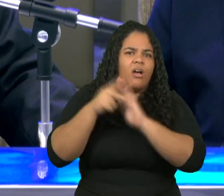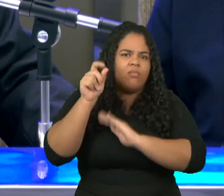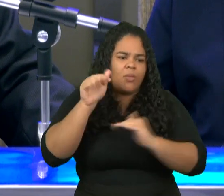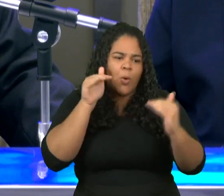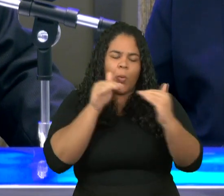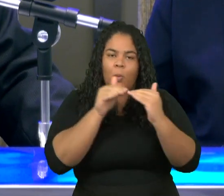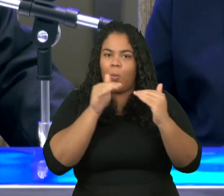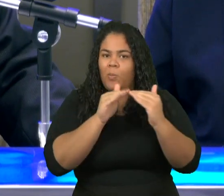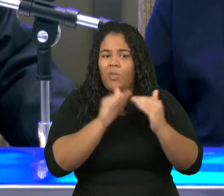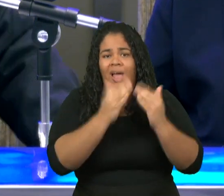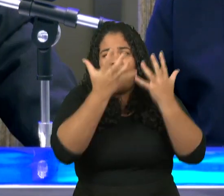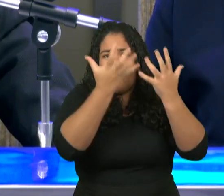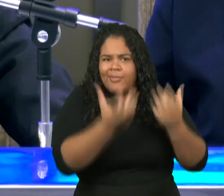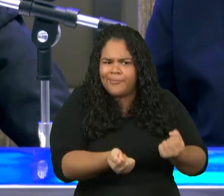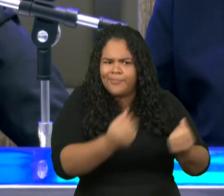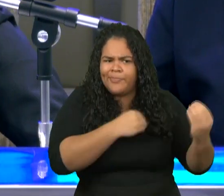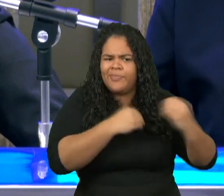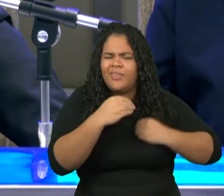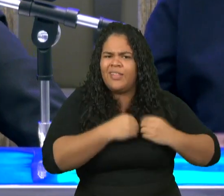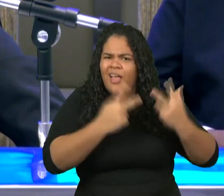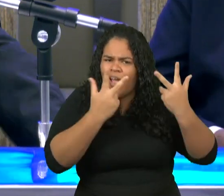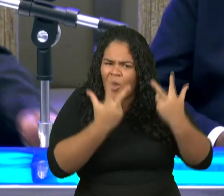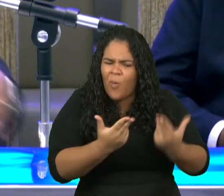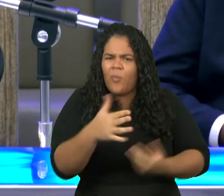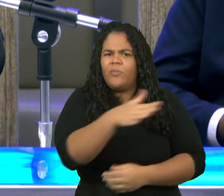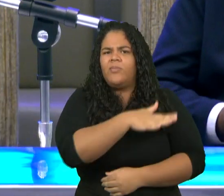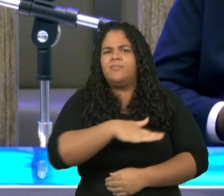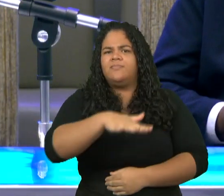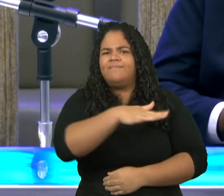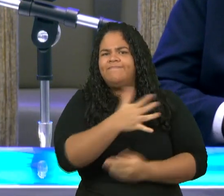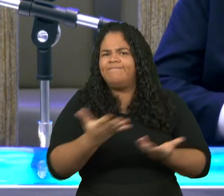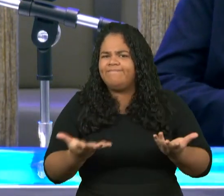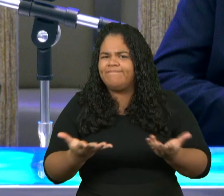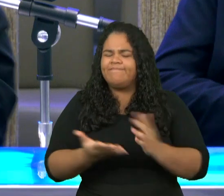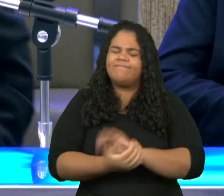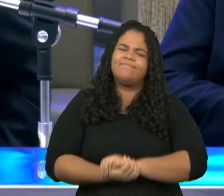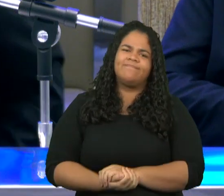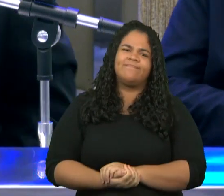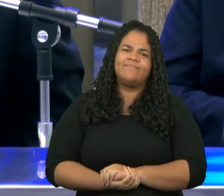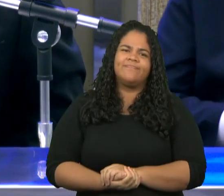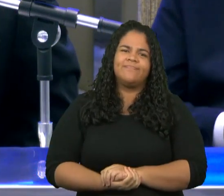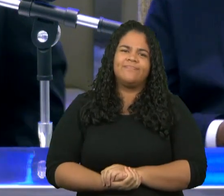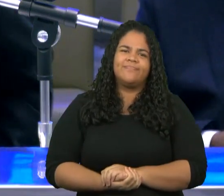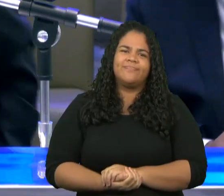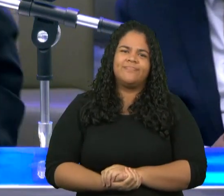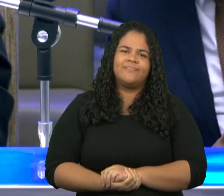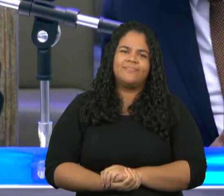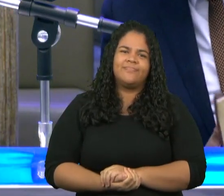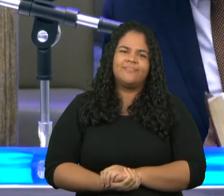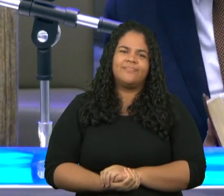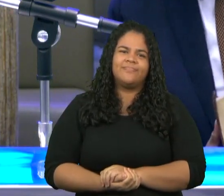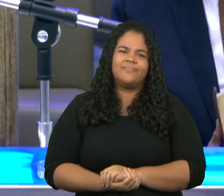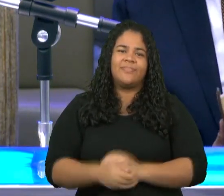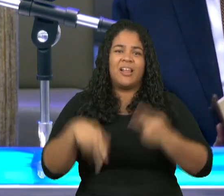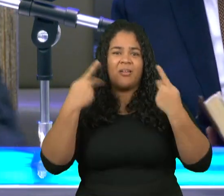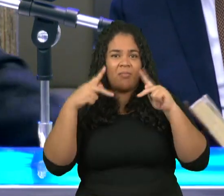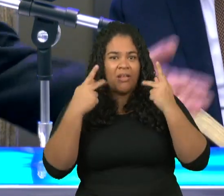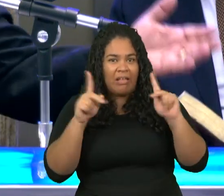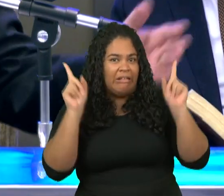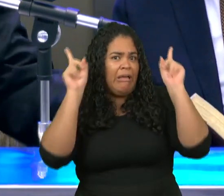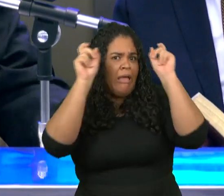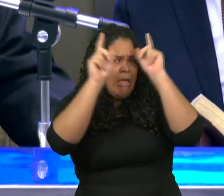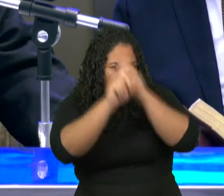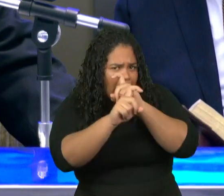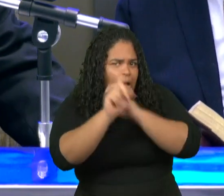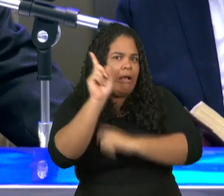mesmos atos que eles estão praticando não é é dura essa palavra mas